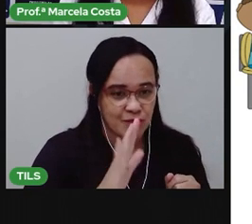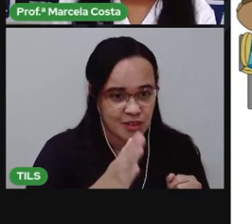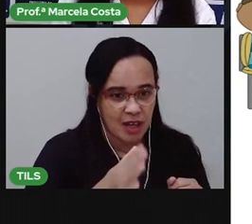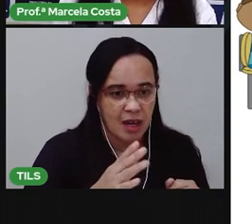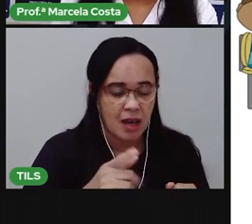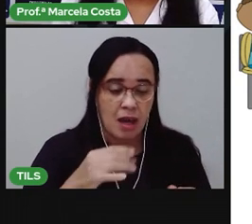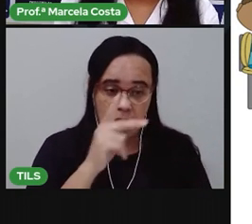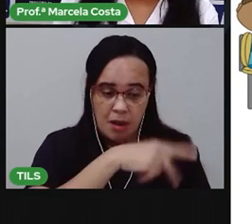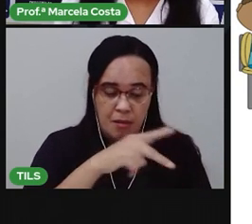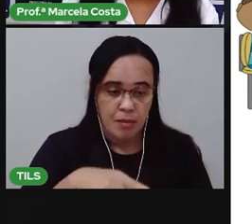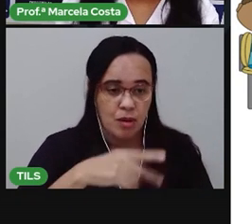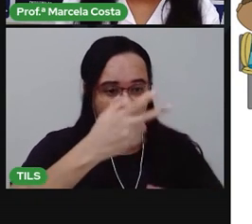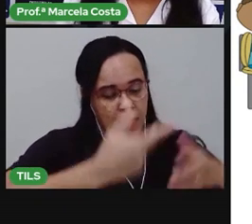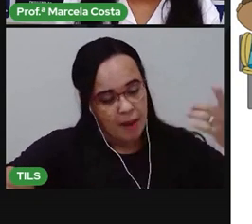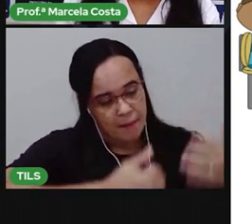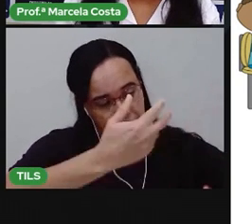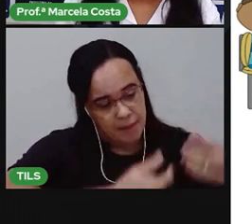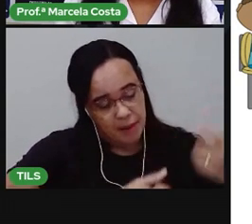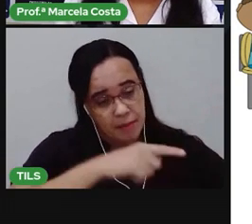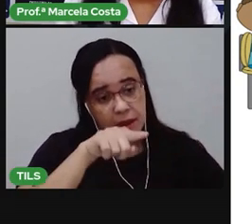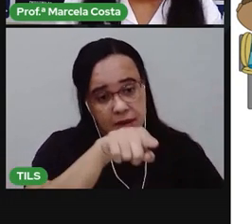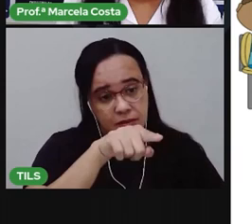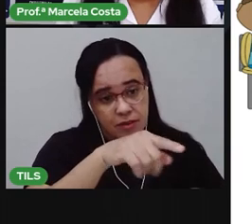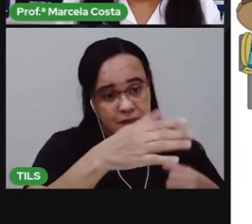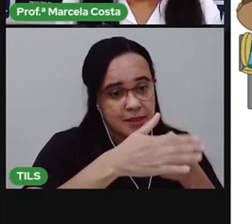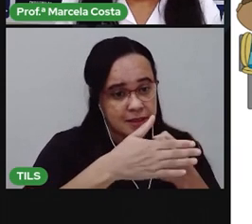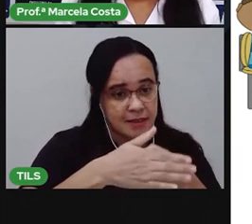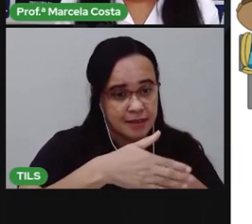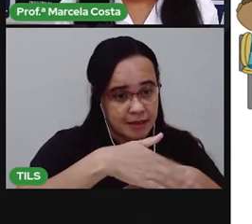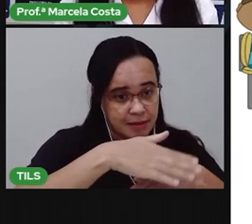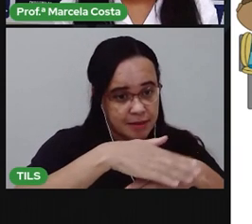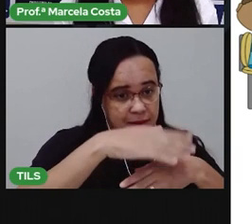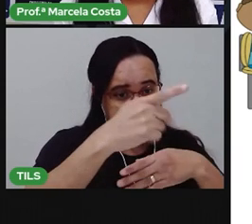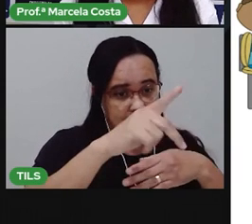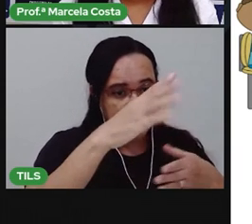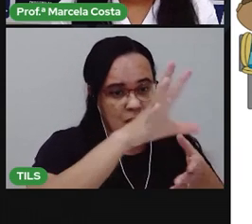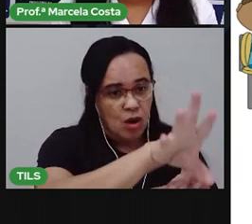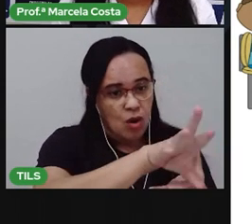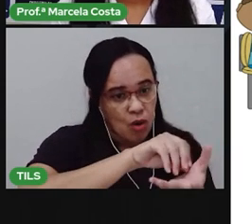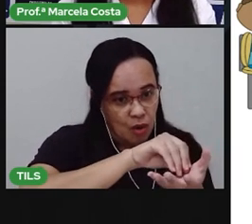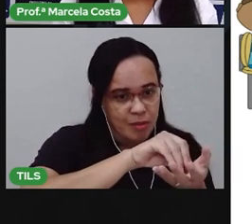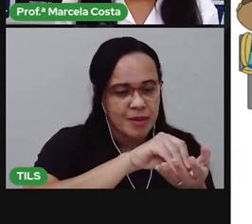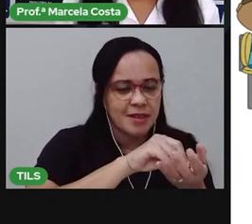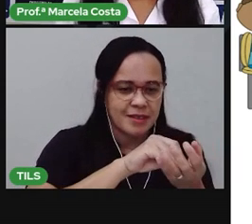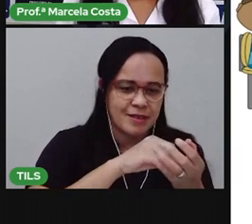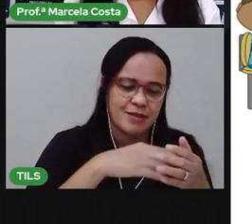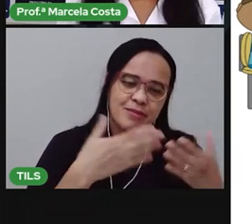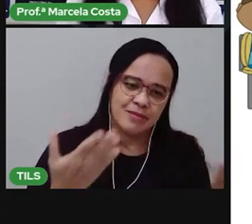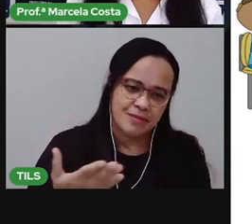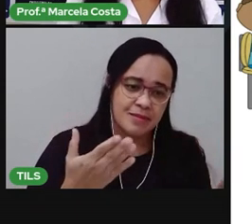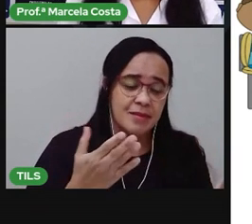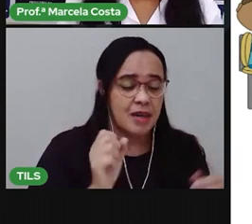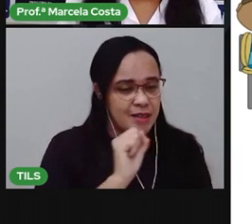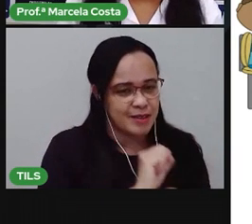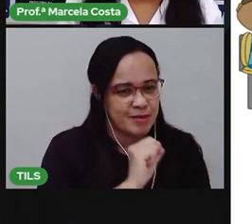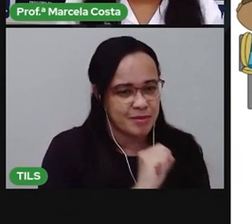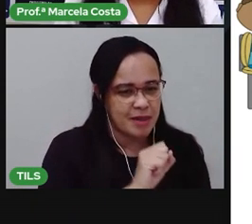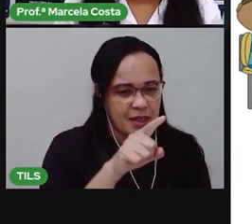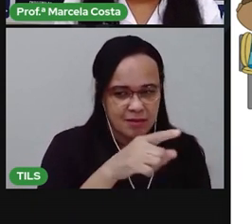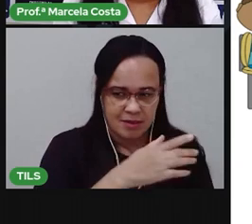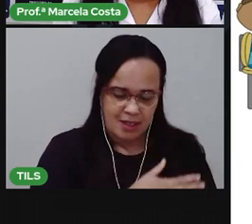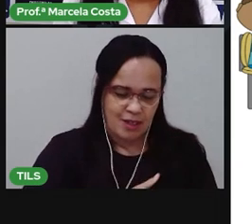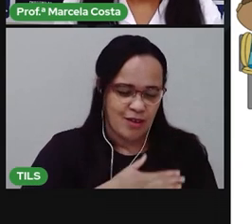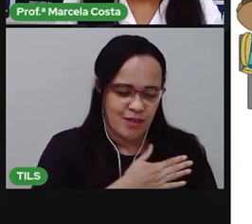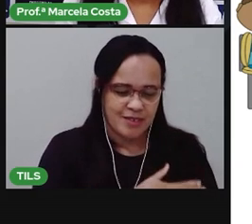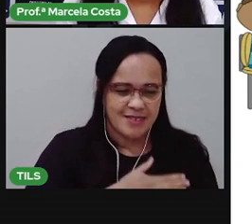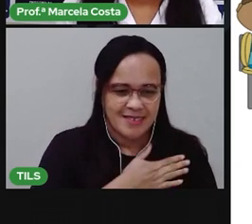dessa lista e você copiando aí no seu caderno. Eu espero que você tenha gostado dessa aula, tenha aprendido, conseguido escrever.